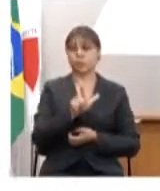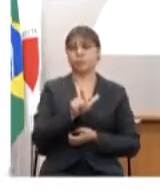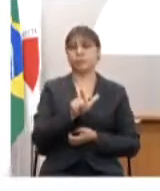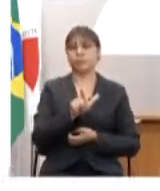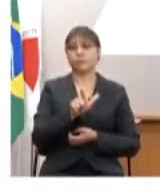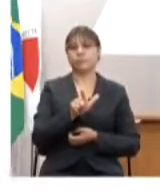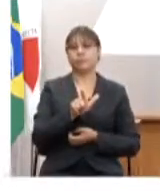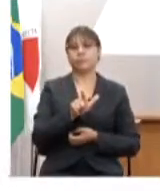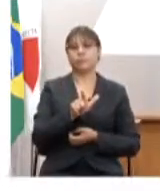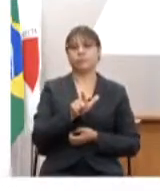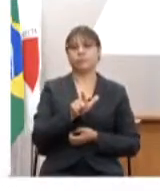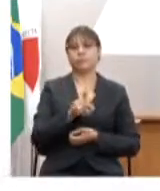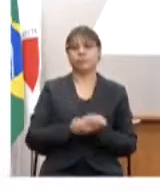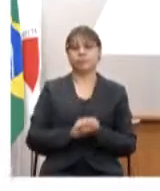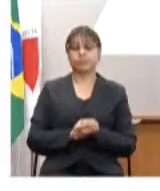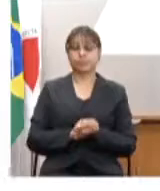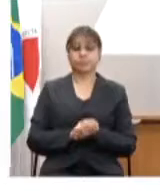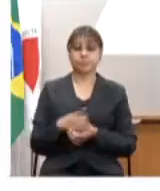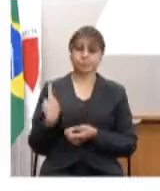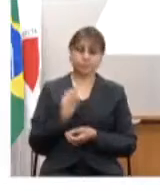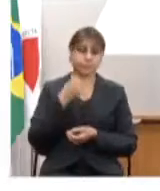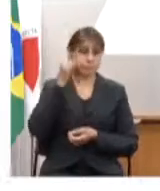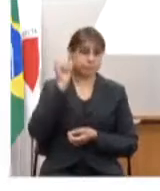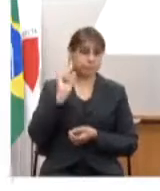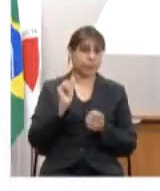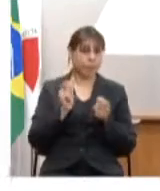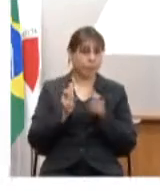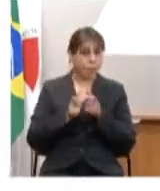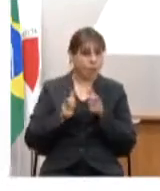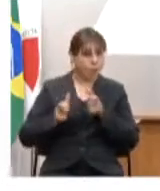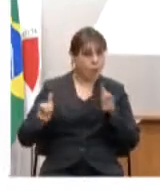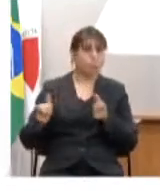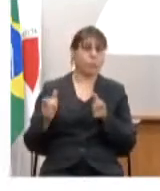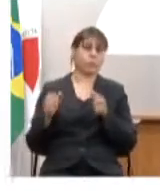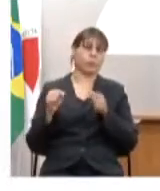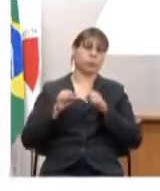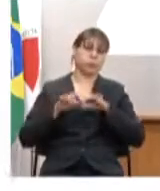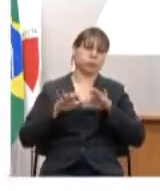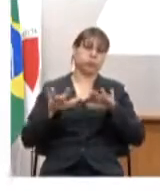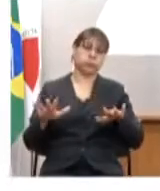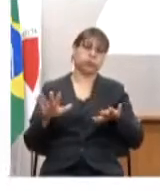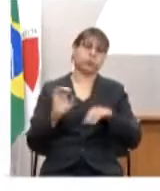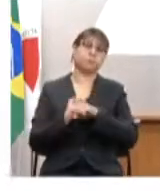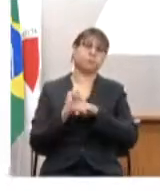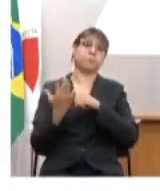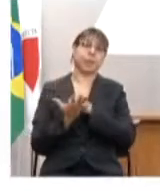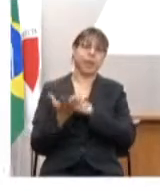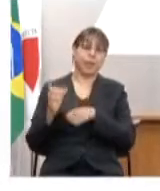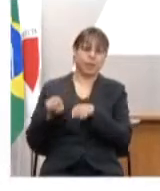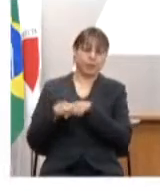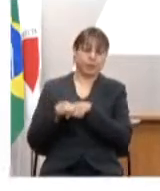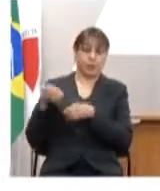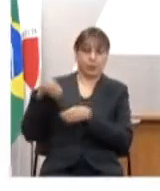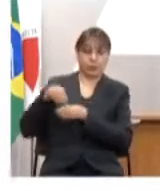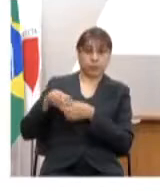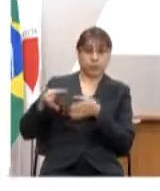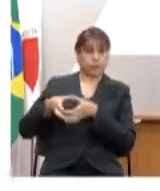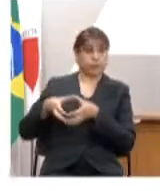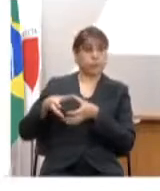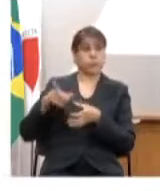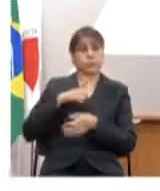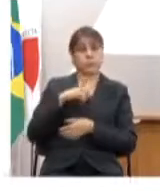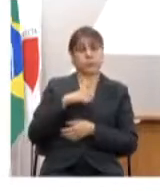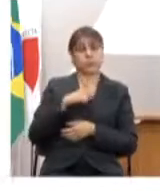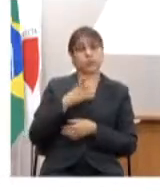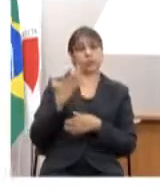rolagem da fila de forma nós evitarmos o crescimento e por último dentro do comitê nós temos orientações também